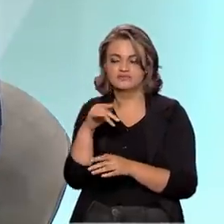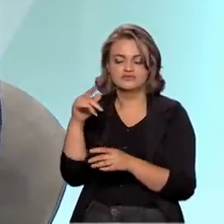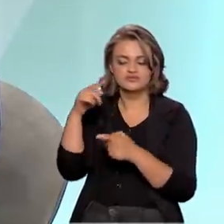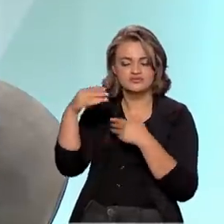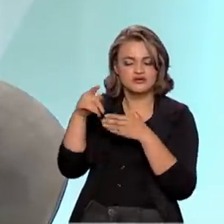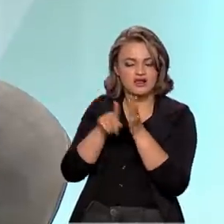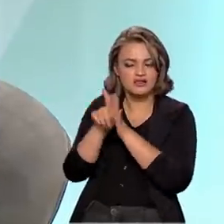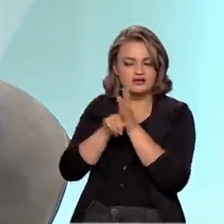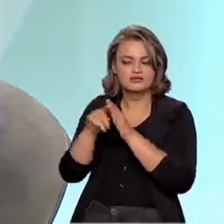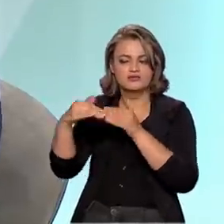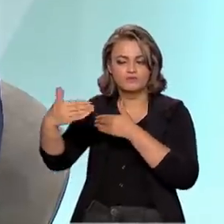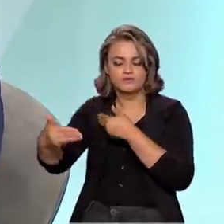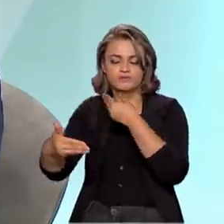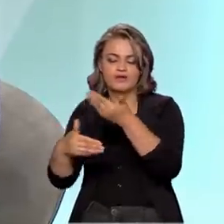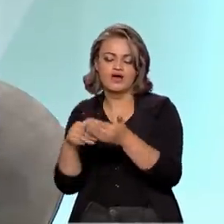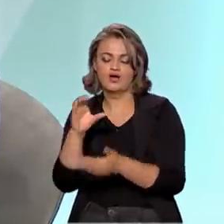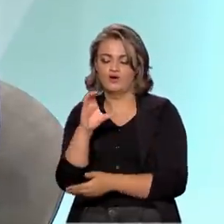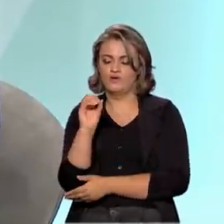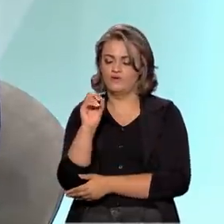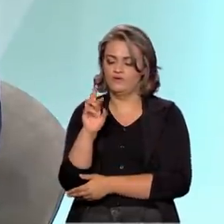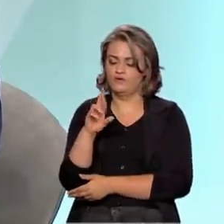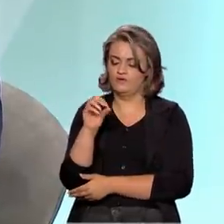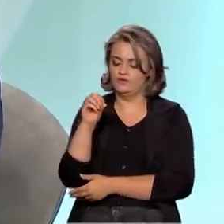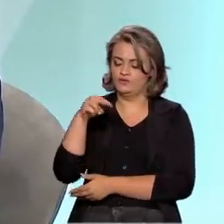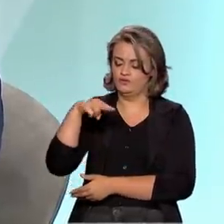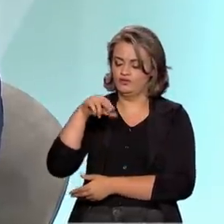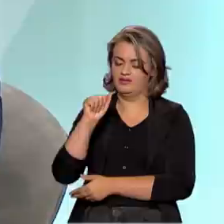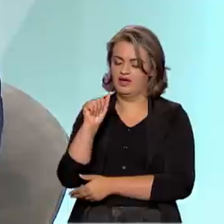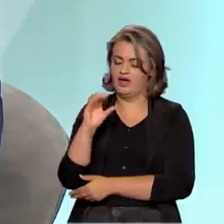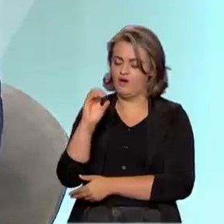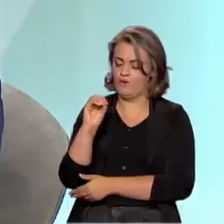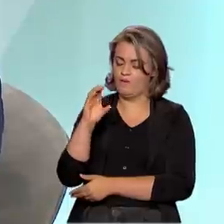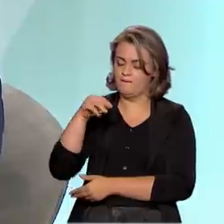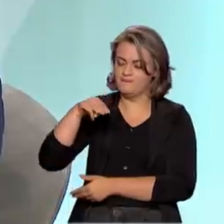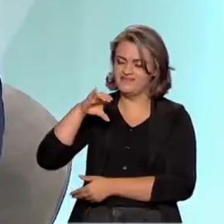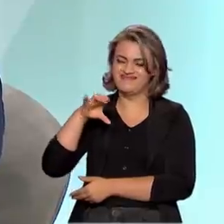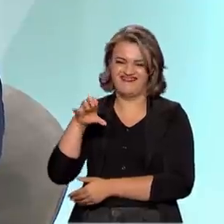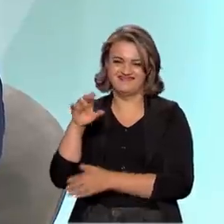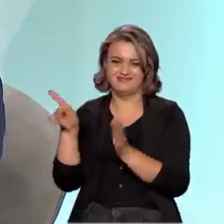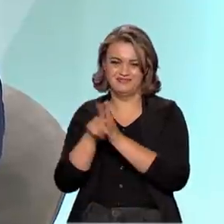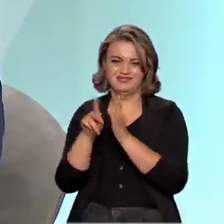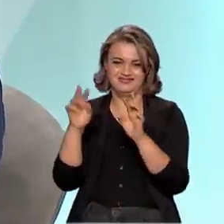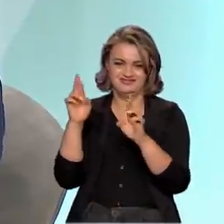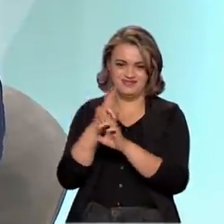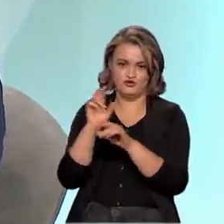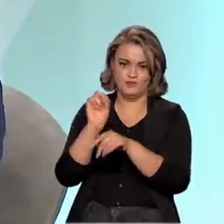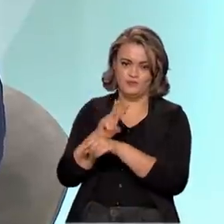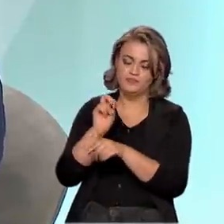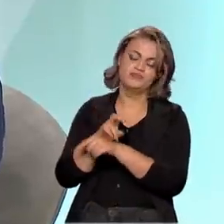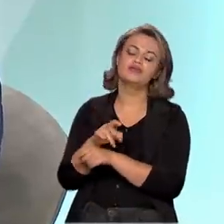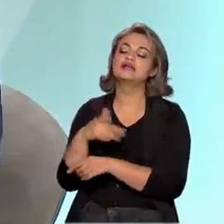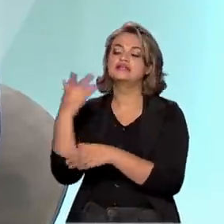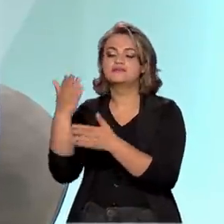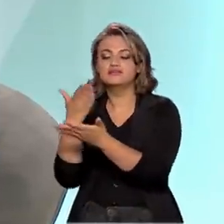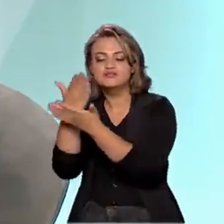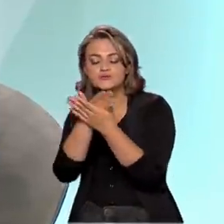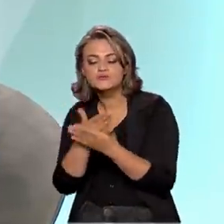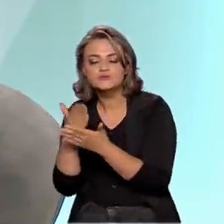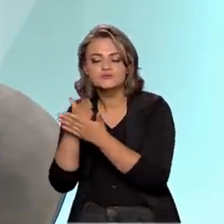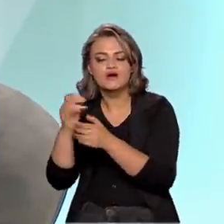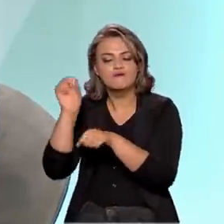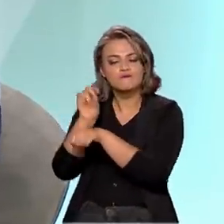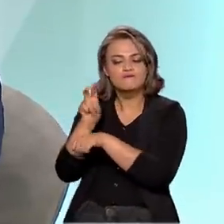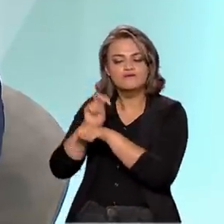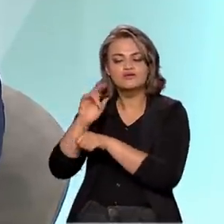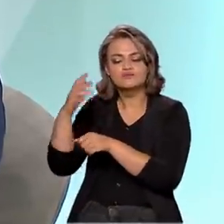O que é muito importante é a corona ômica, essa parte da rede vírus. Nós temos o estudo da patogênese, como que o vírus interfere